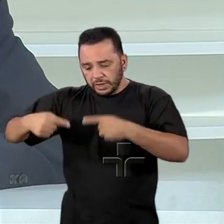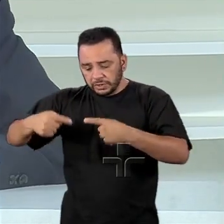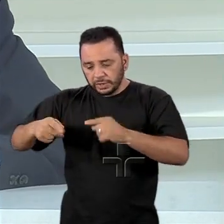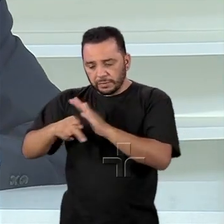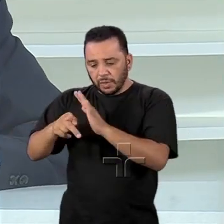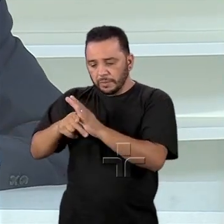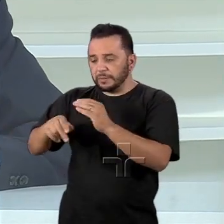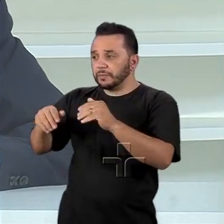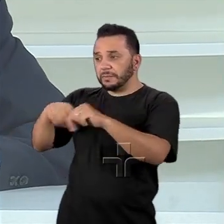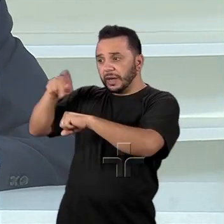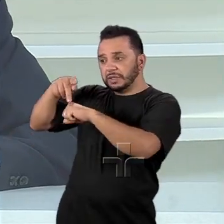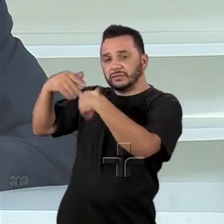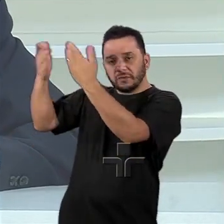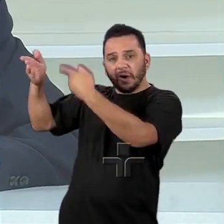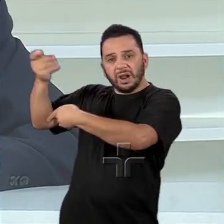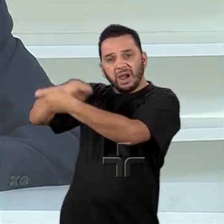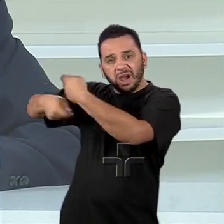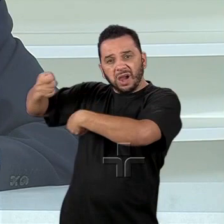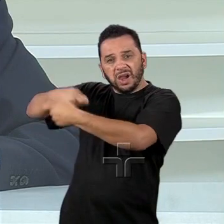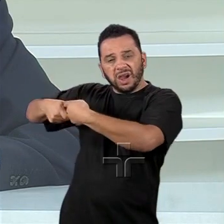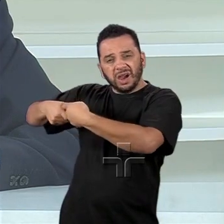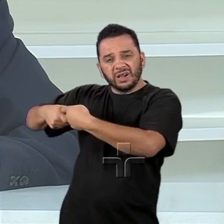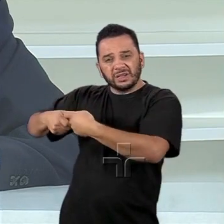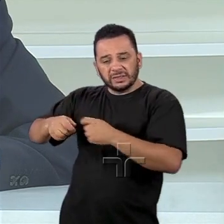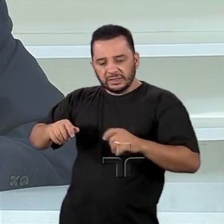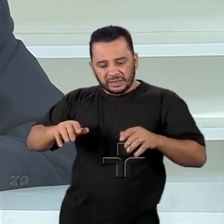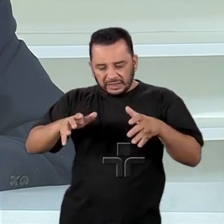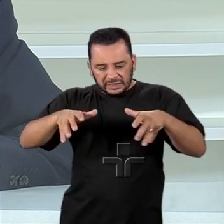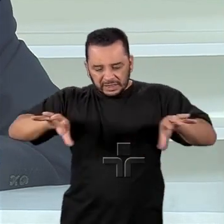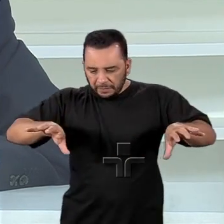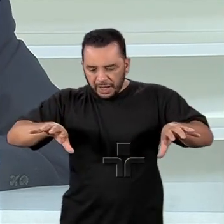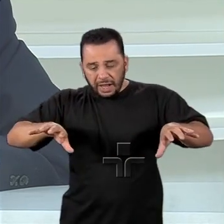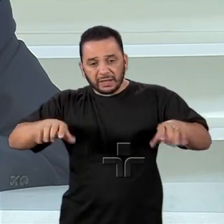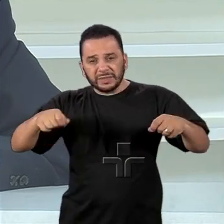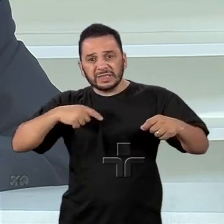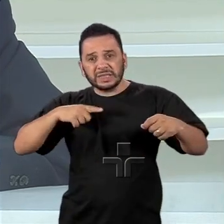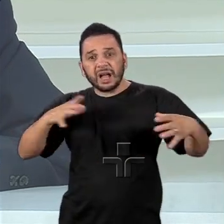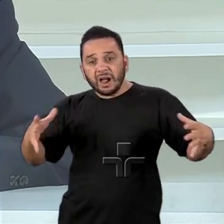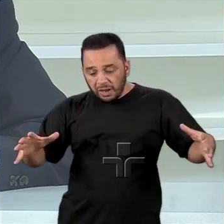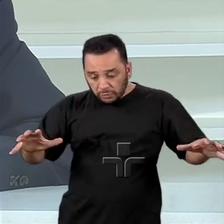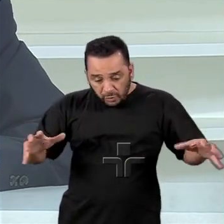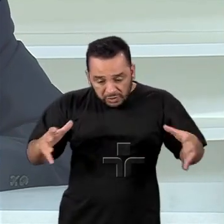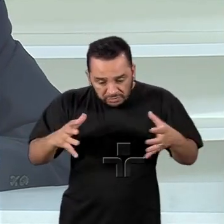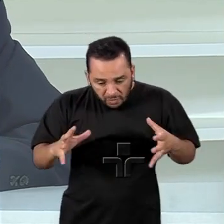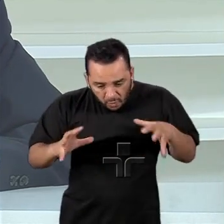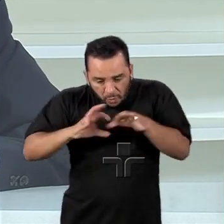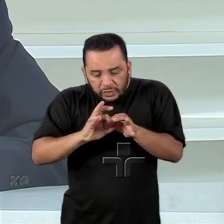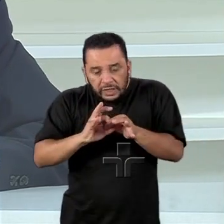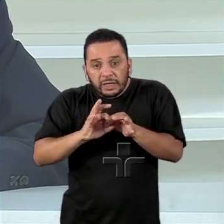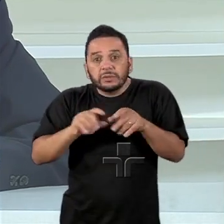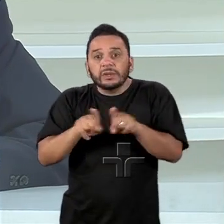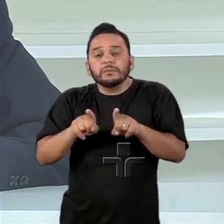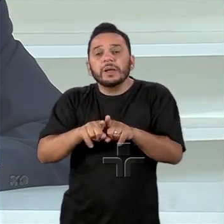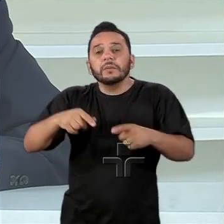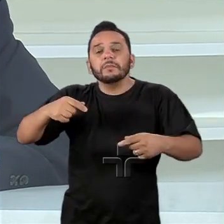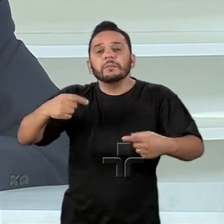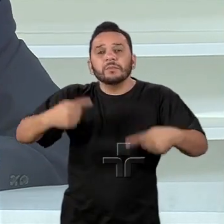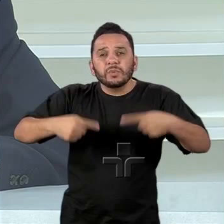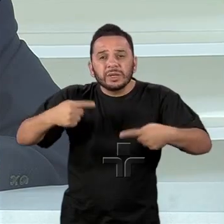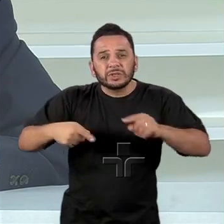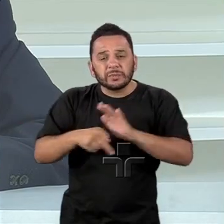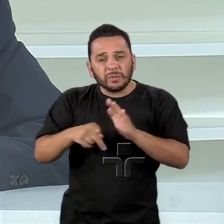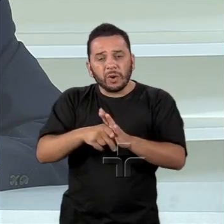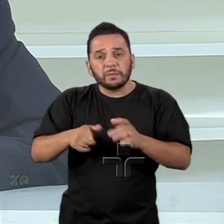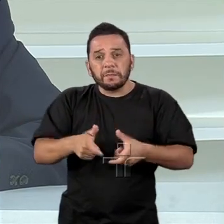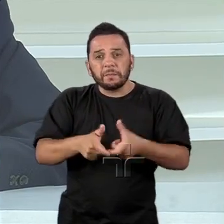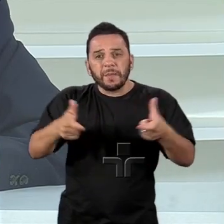da política macroeconômica. E eu acho que a outra coisa que está muito claro, pelo menos